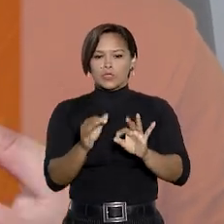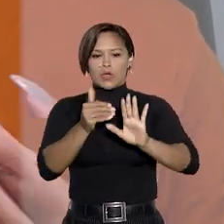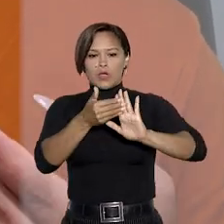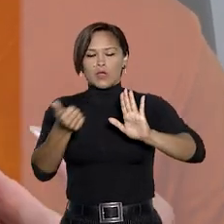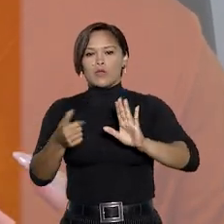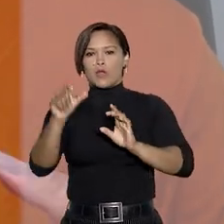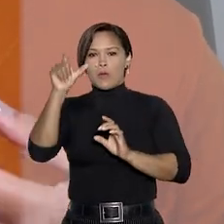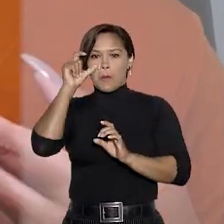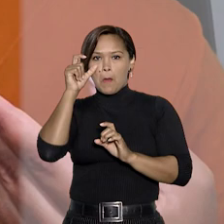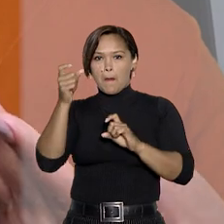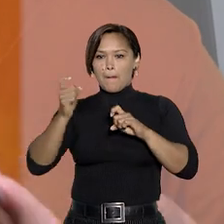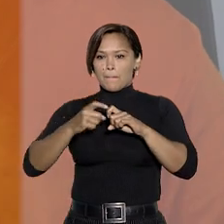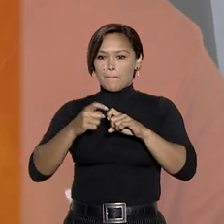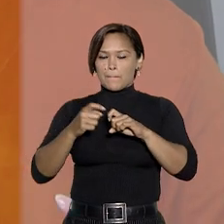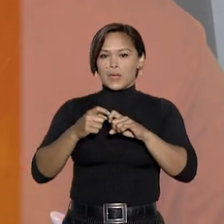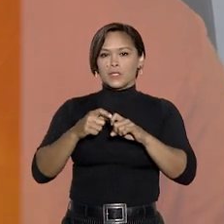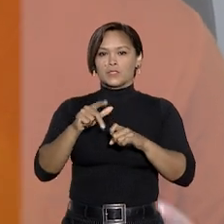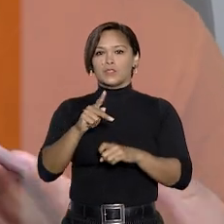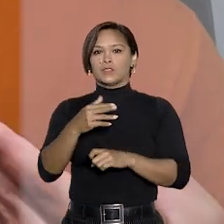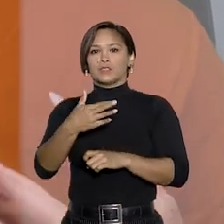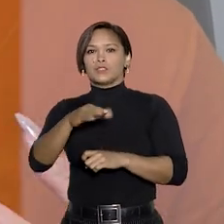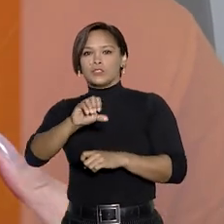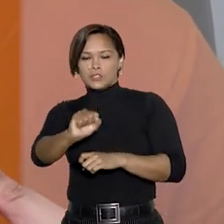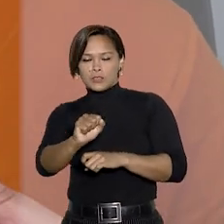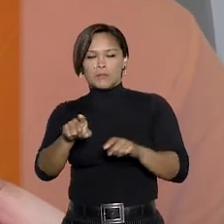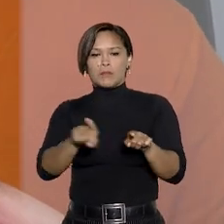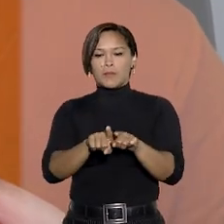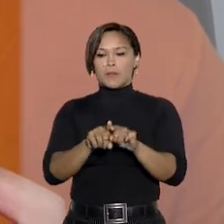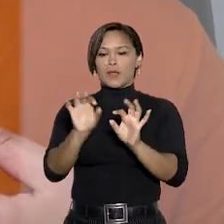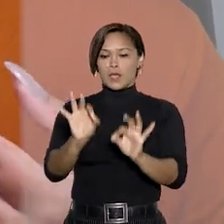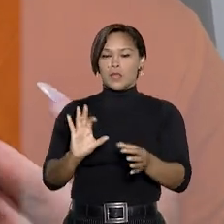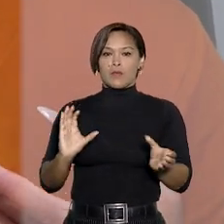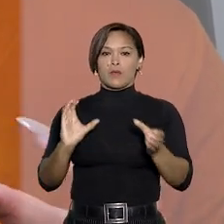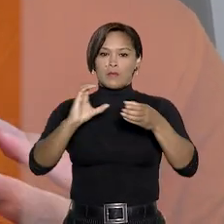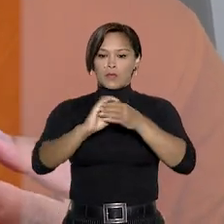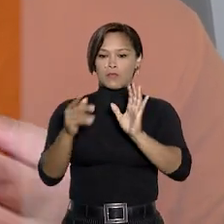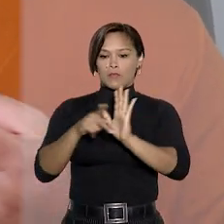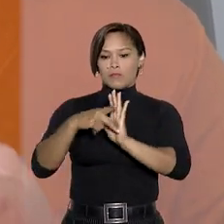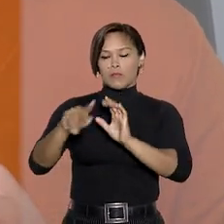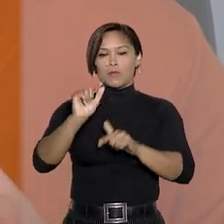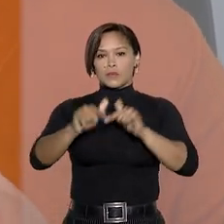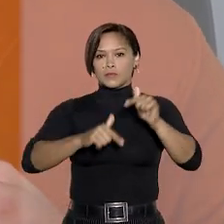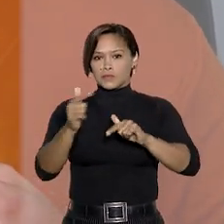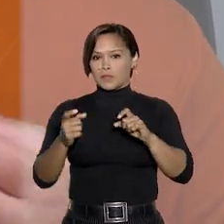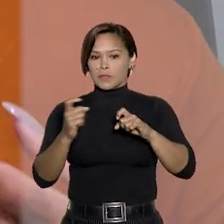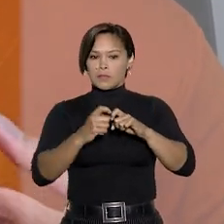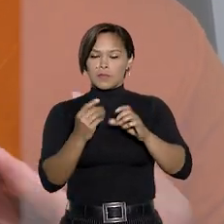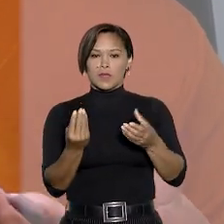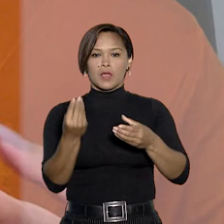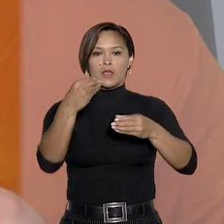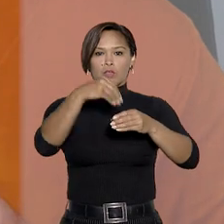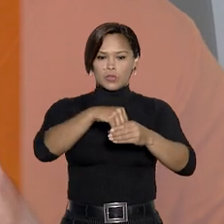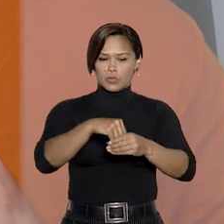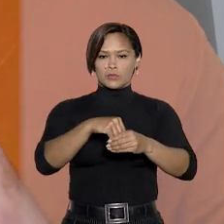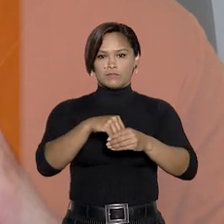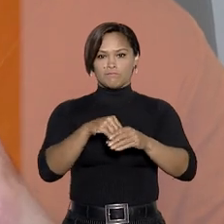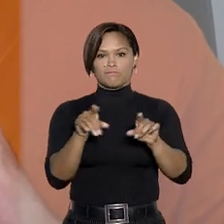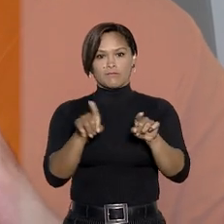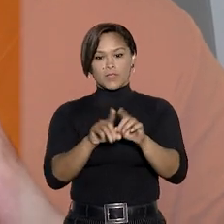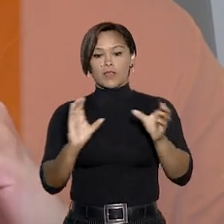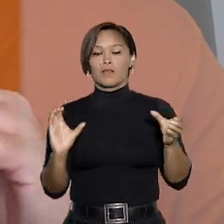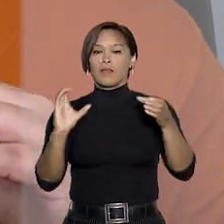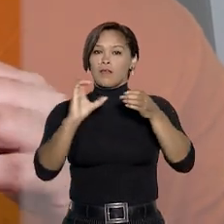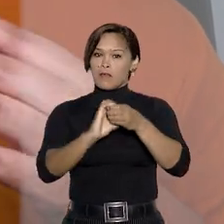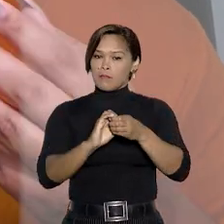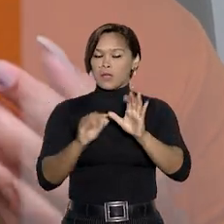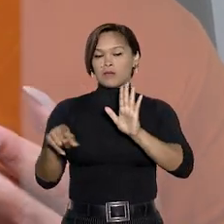pedido de oftalmologistas de Sergipe para compelir a Unimed Sergipe, cooperativa de trabalho médico, a incluí-los no quadro. A